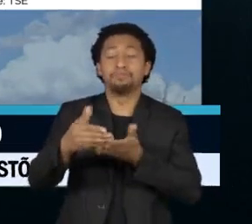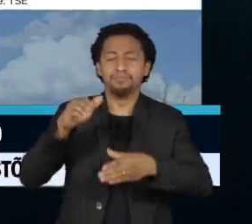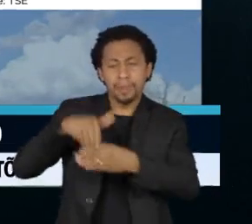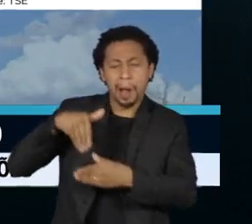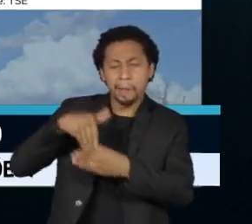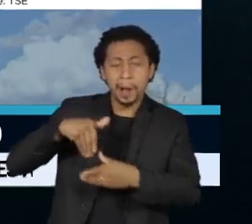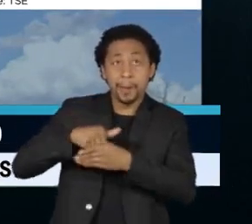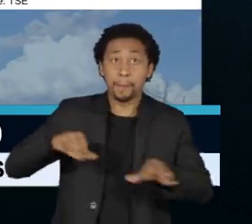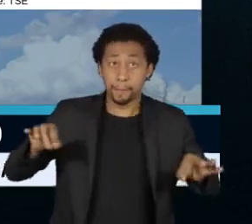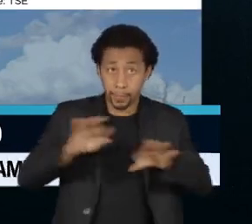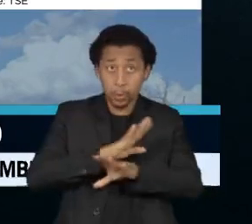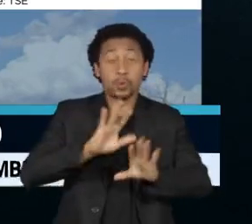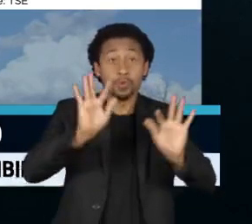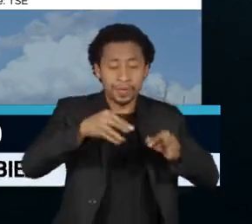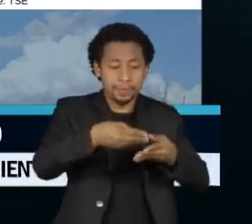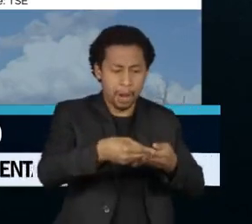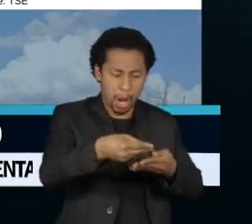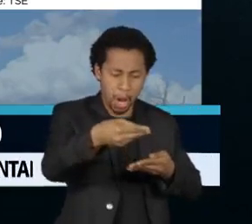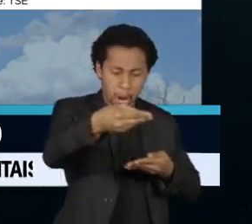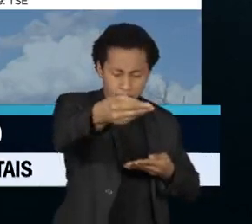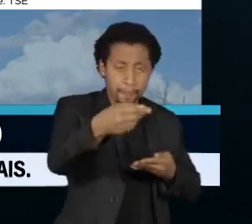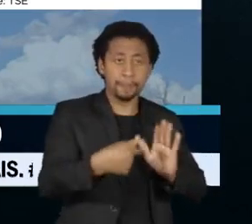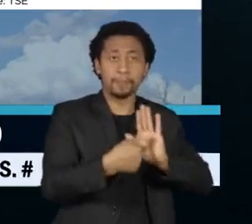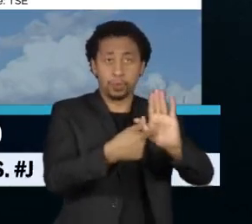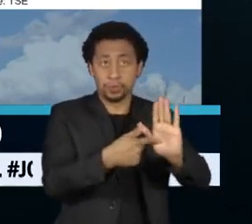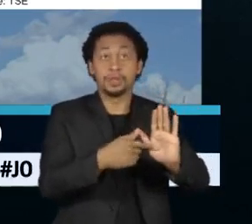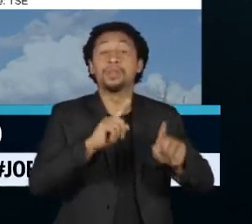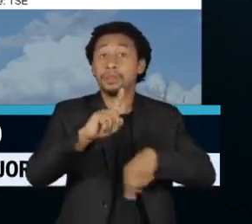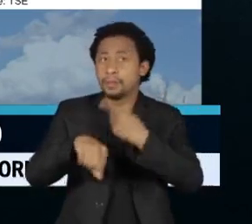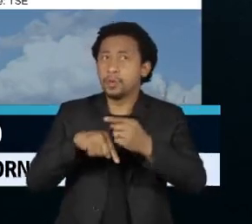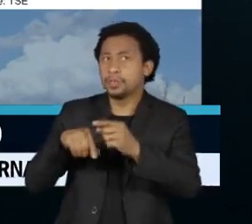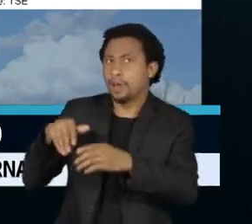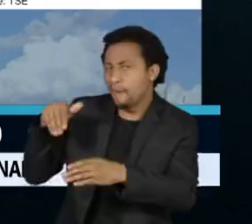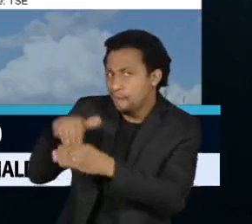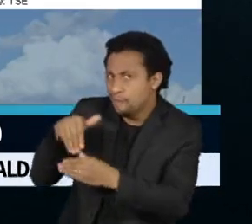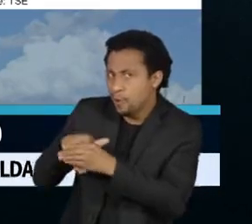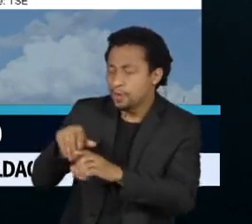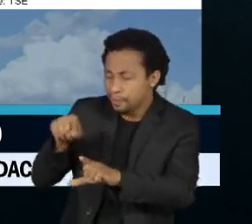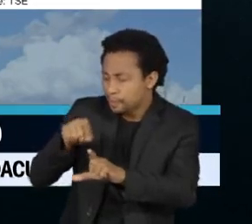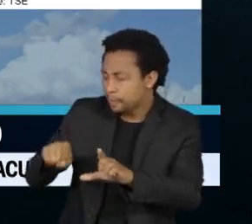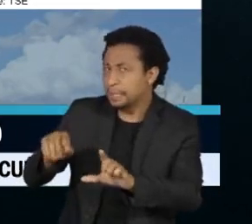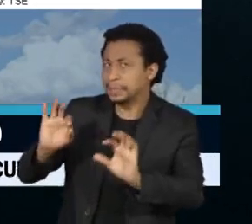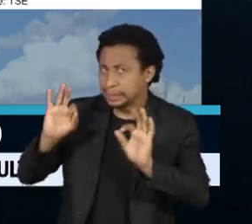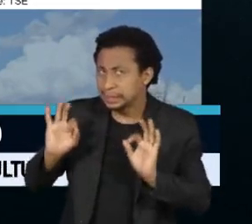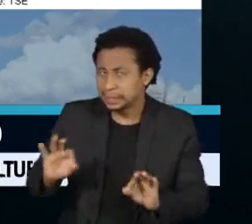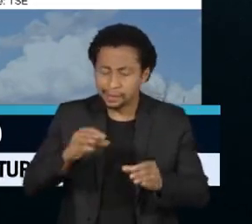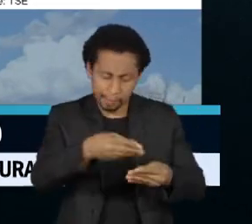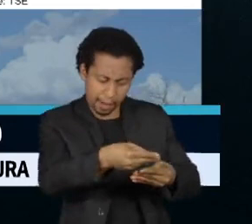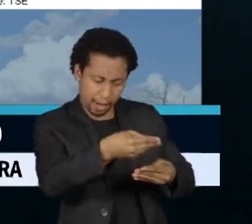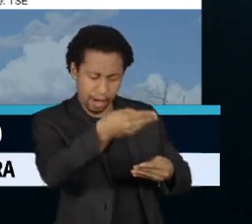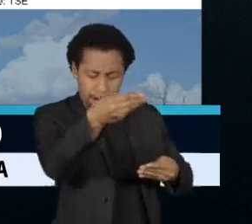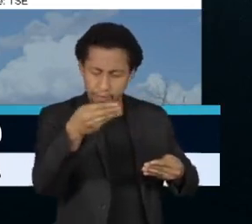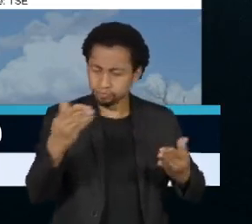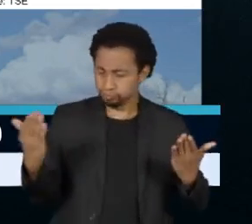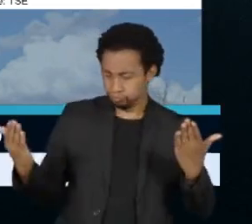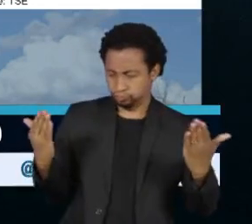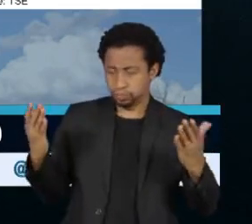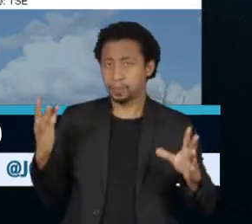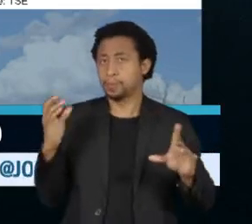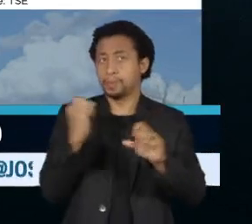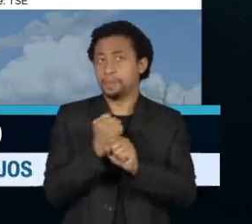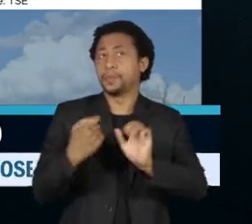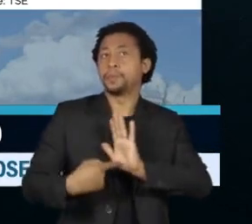boletim de urna. Depois é conferido se cada voto depositado na votação é o mesmo que foi contabilizado pelo